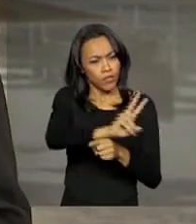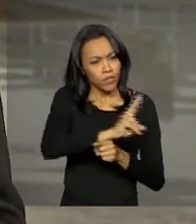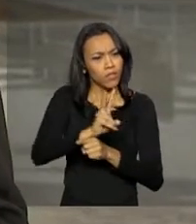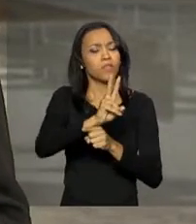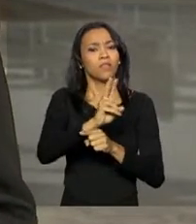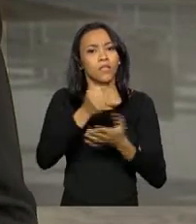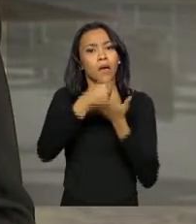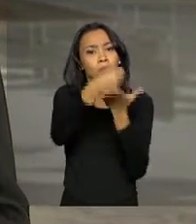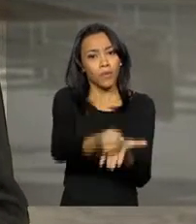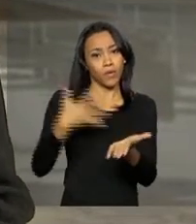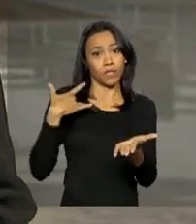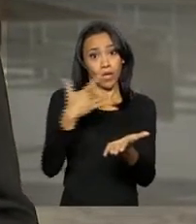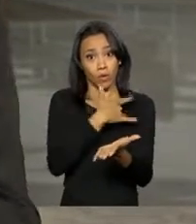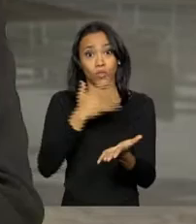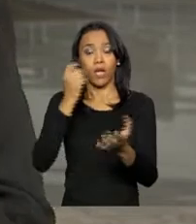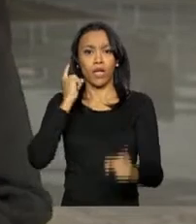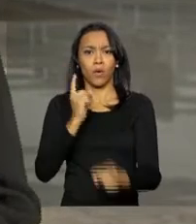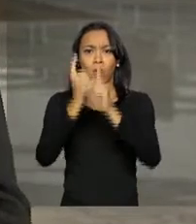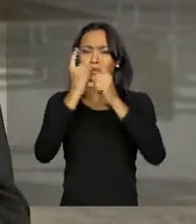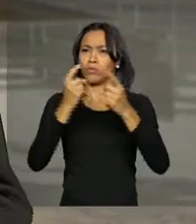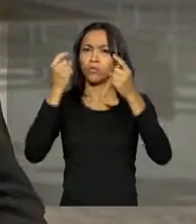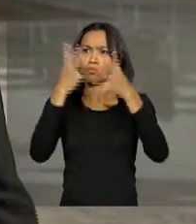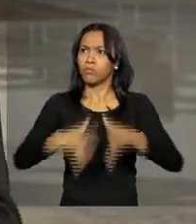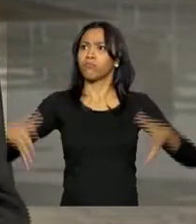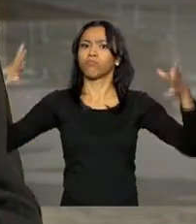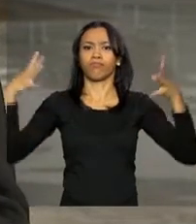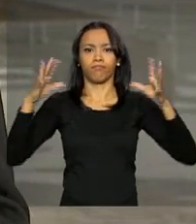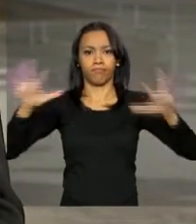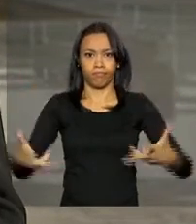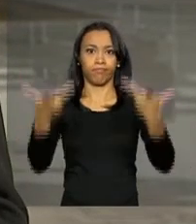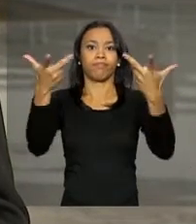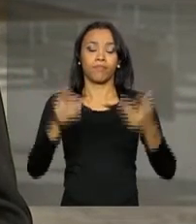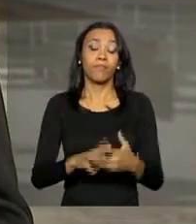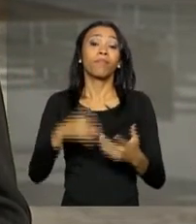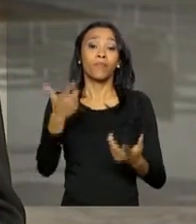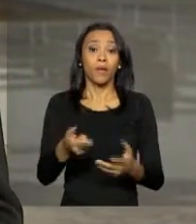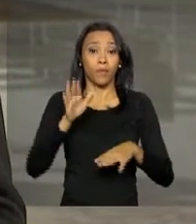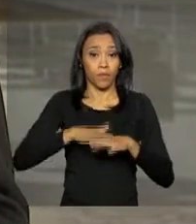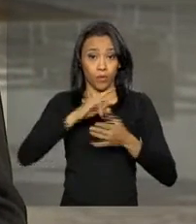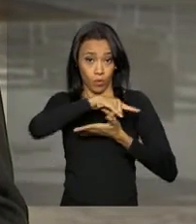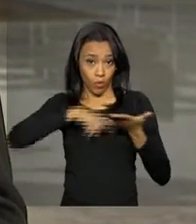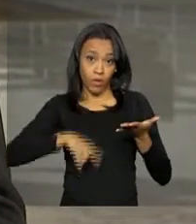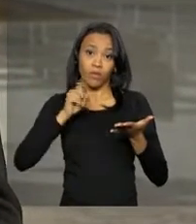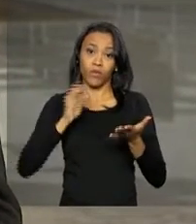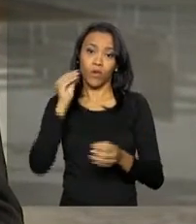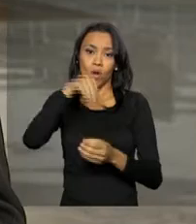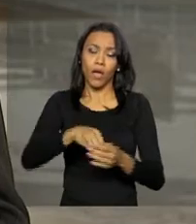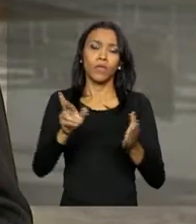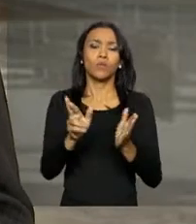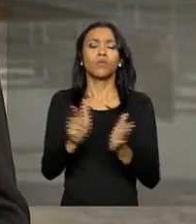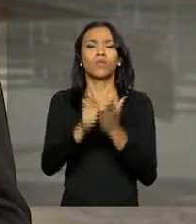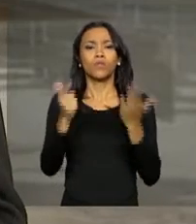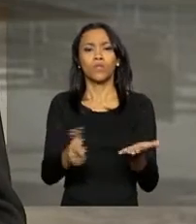à saúde em eventos de massa. Bom, a portaria que estabelece a transferência desses recursos foi publicada no Diário Oficial